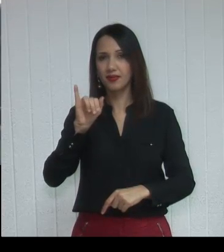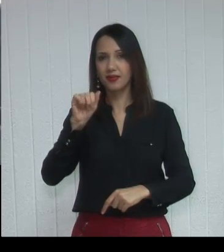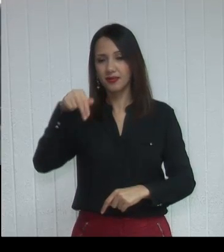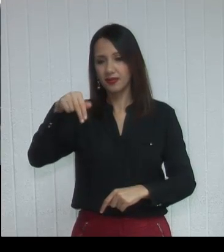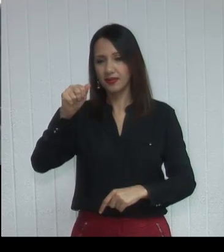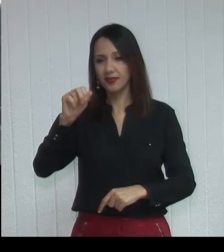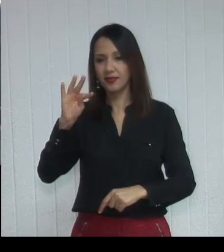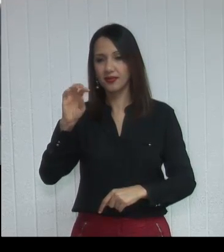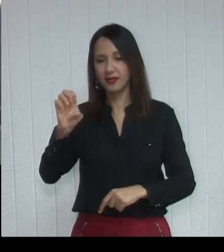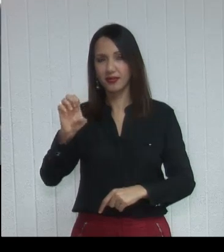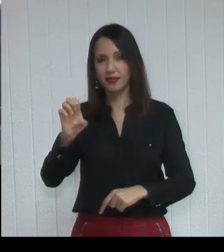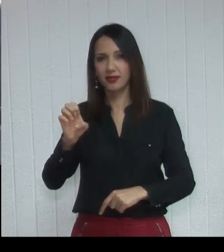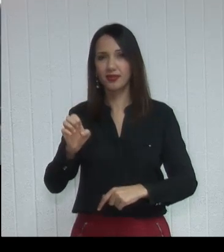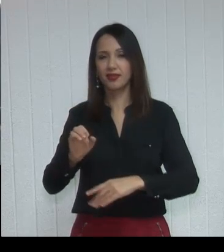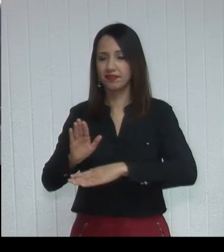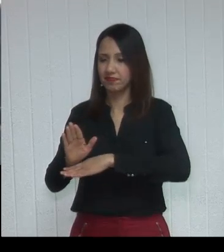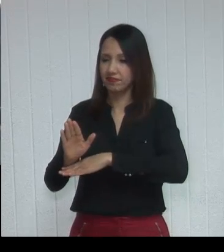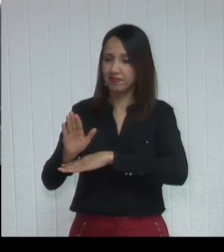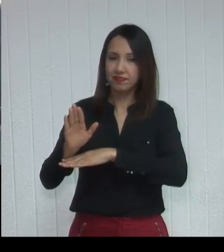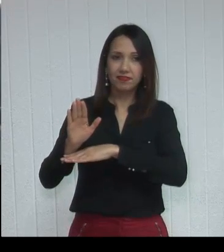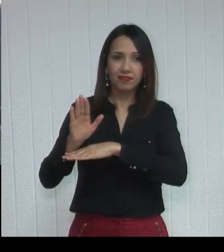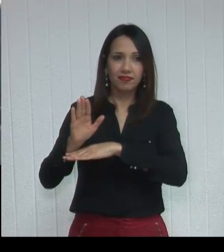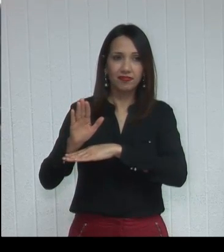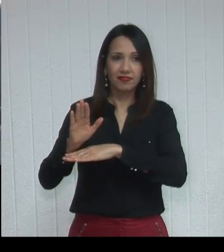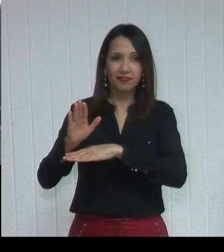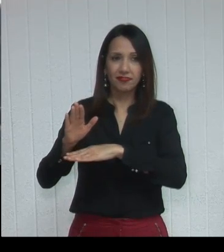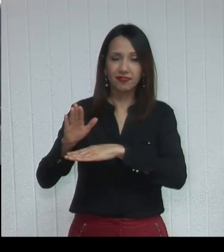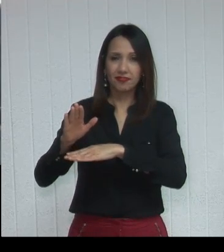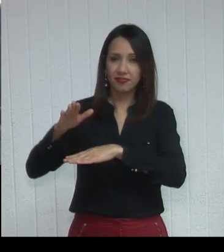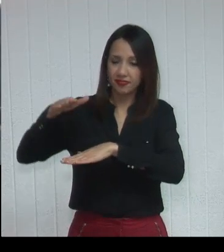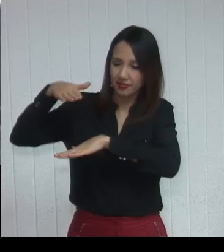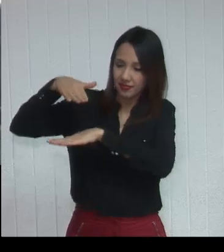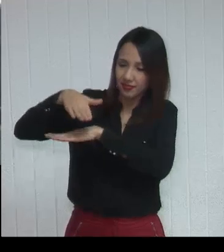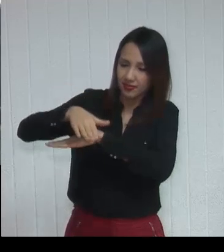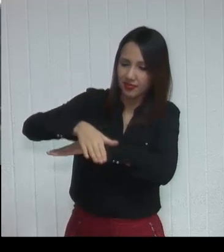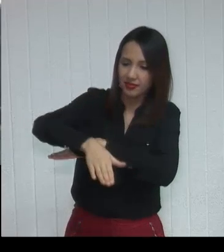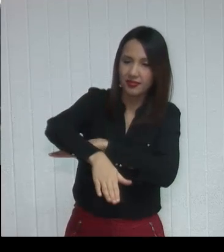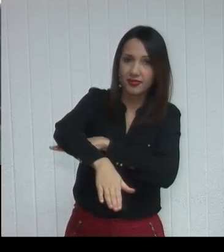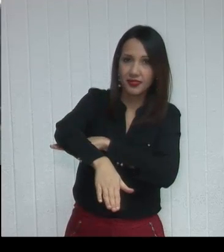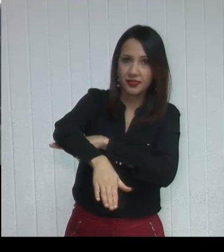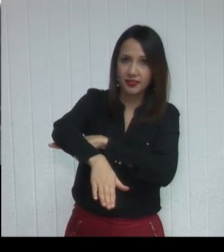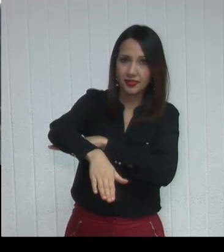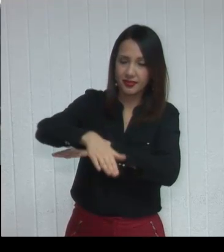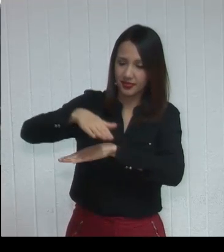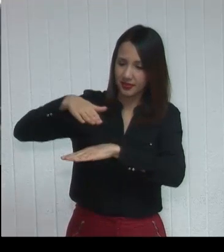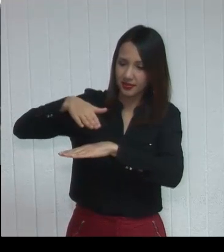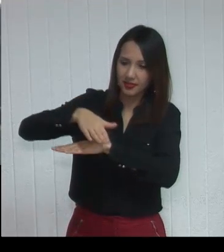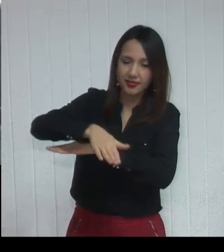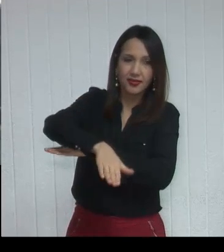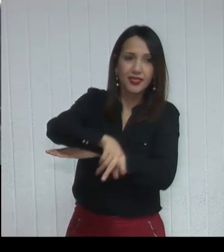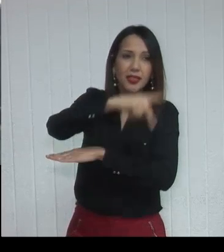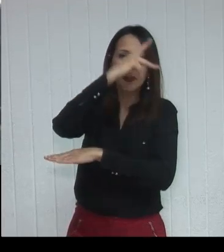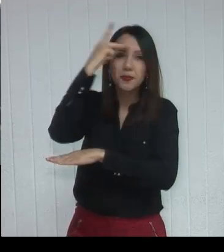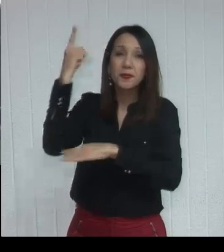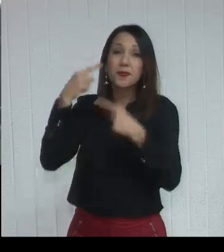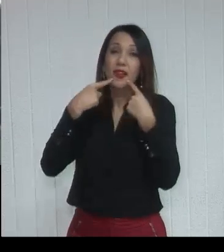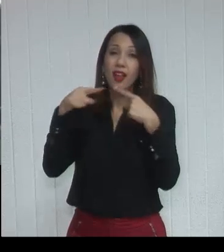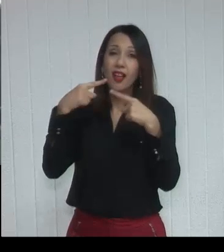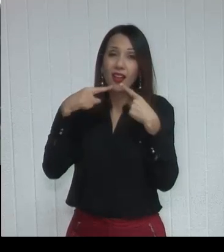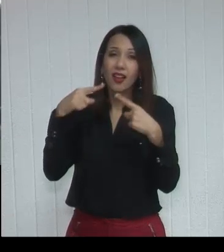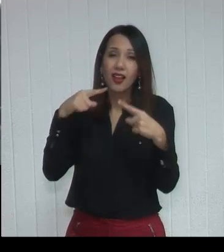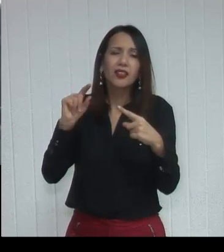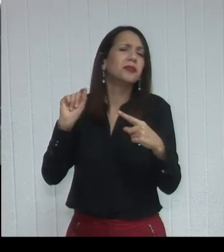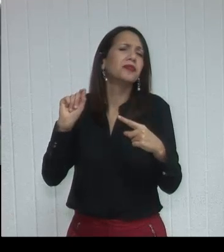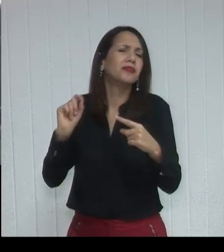aquela ladeira que se dá lá na Nóbrega, no Papa, ali na Estado do Papa. E tem muitas pessoas reclamando que é o que